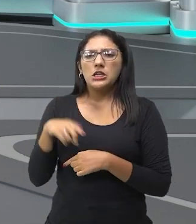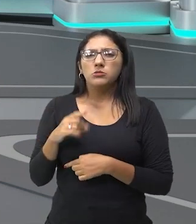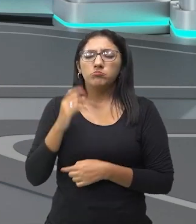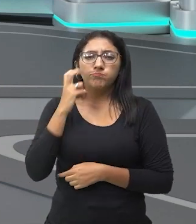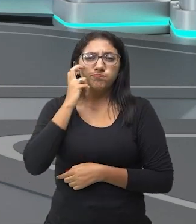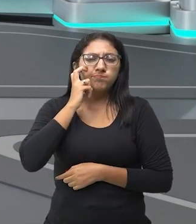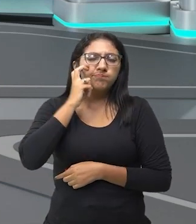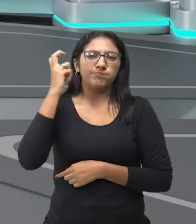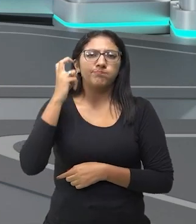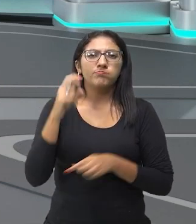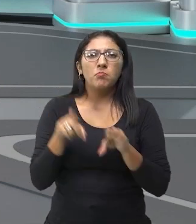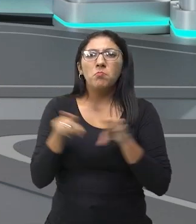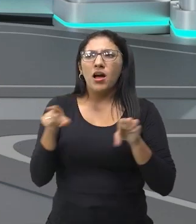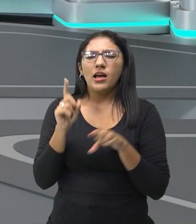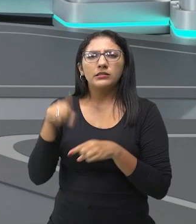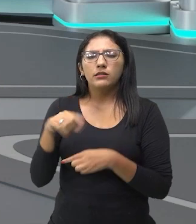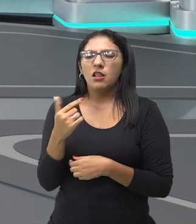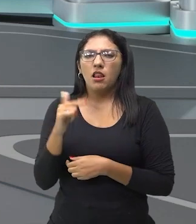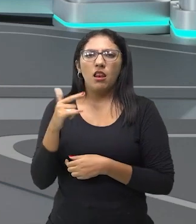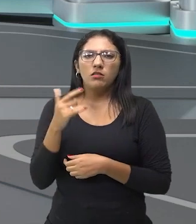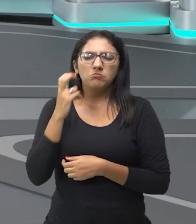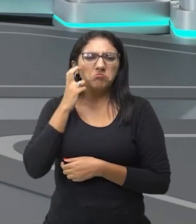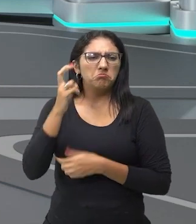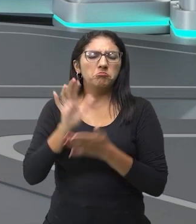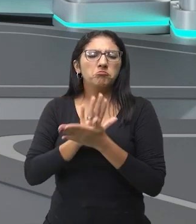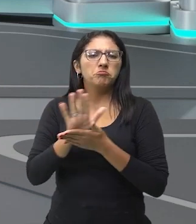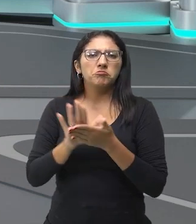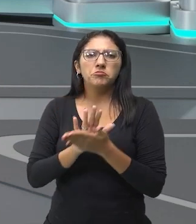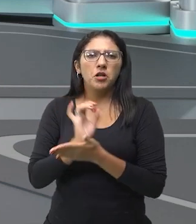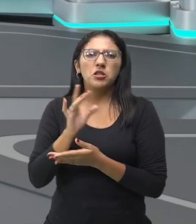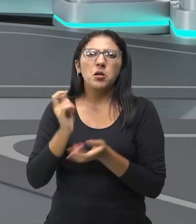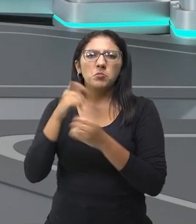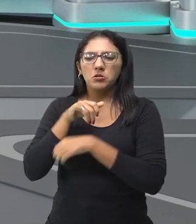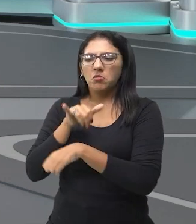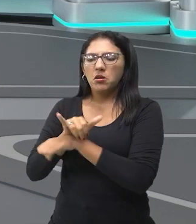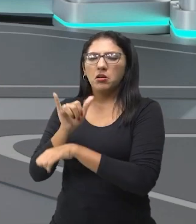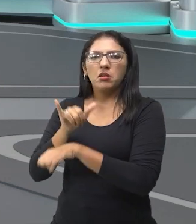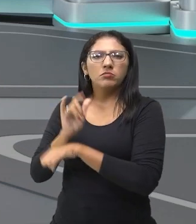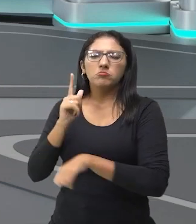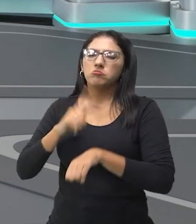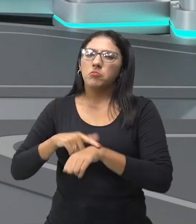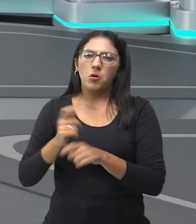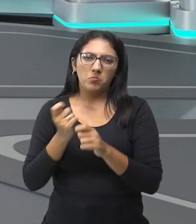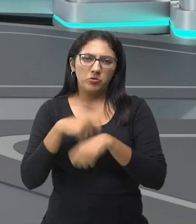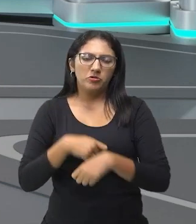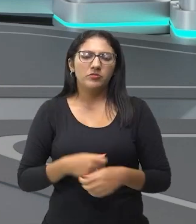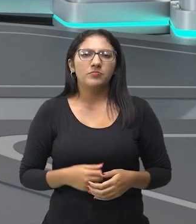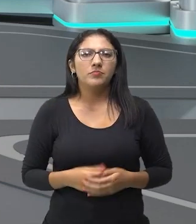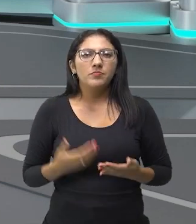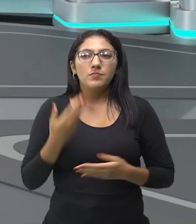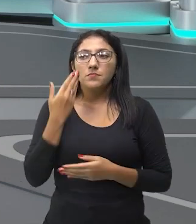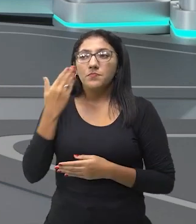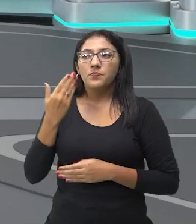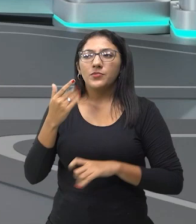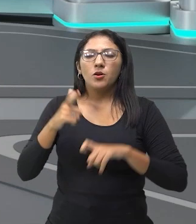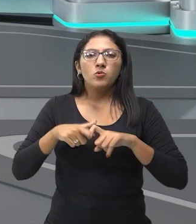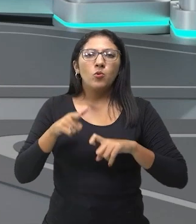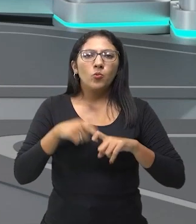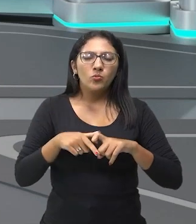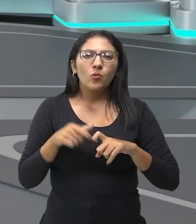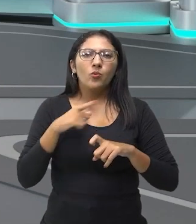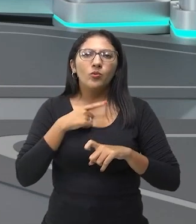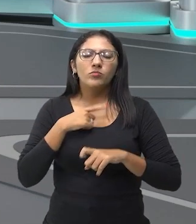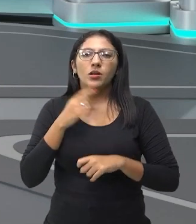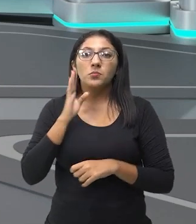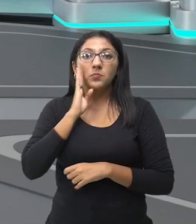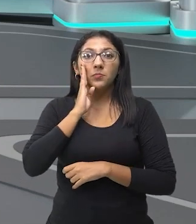Mas, na verdade, não é tão culto assim. É facilmente enganado pelos outros. Então, esse aqui, o doutor, ele